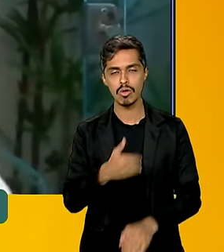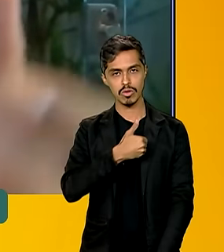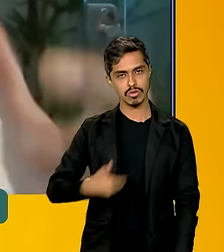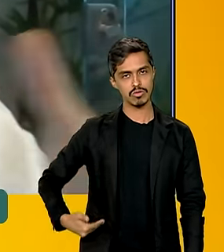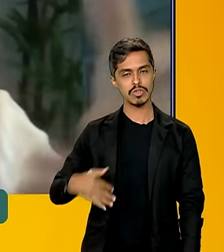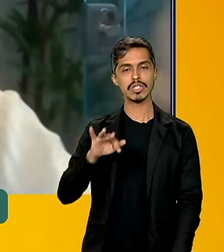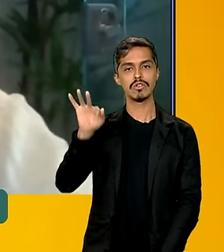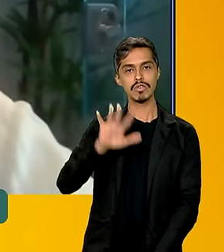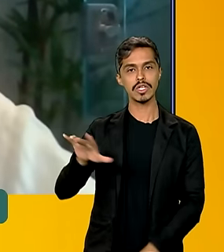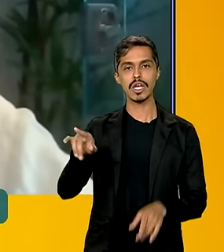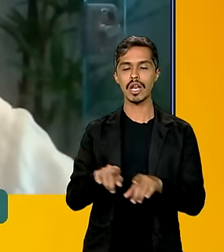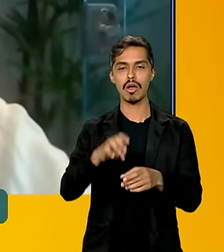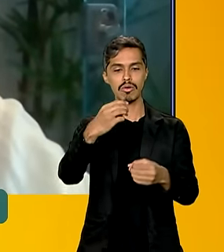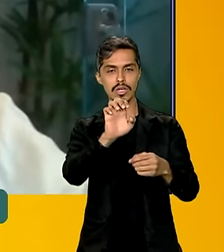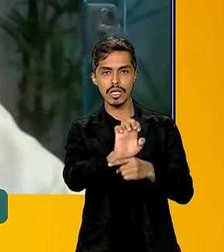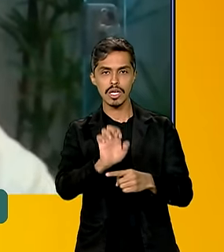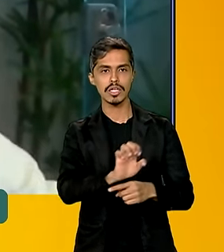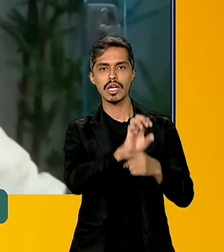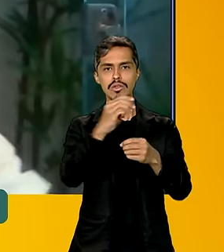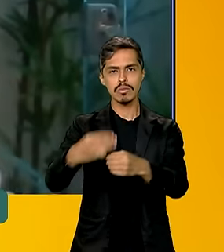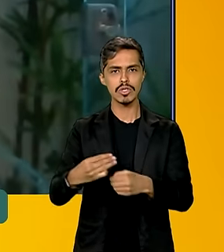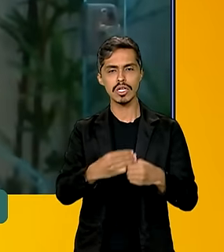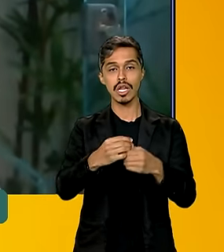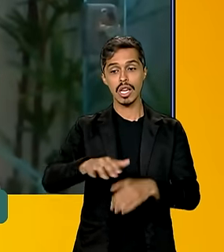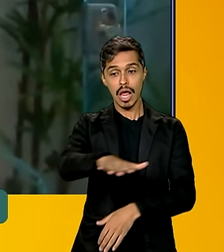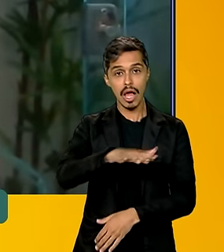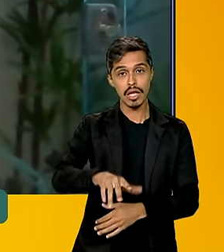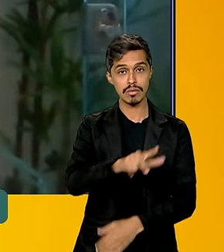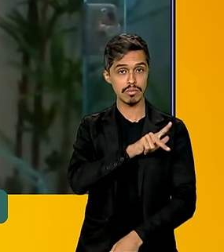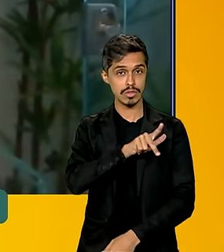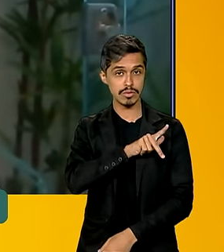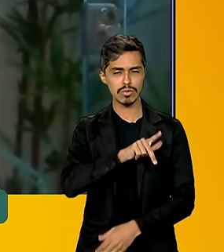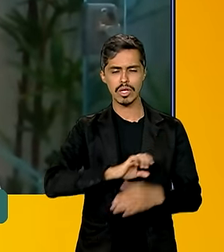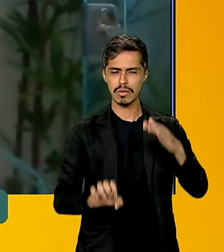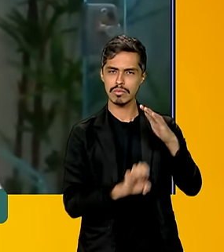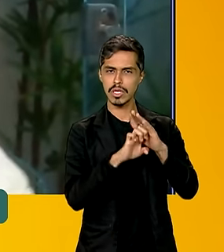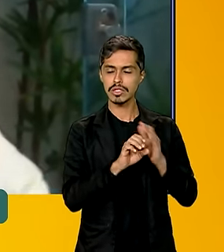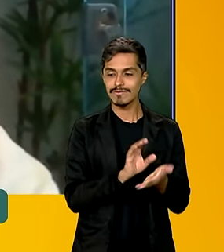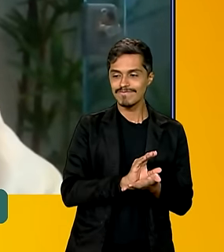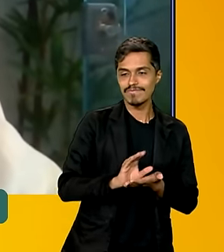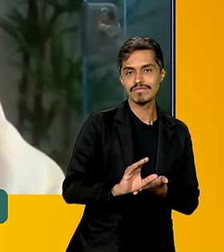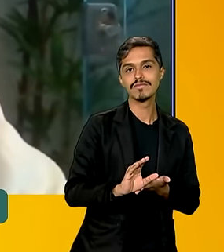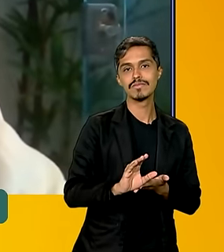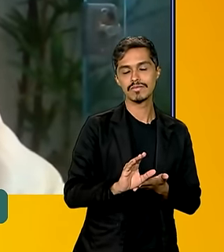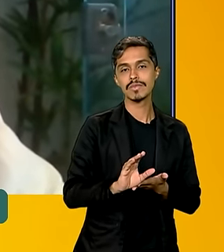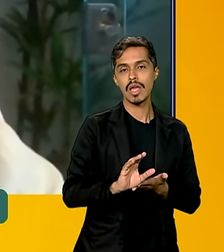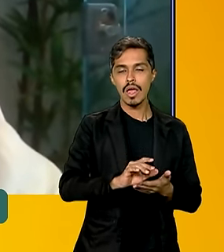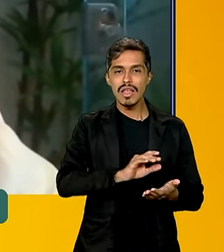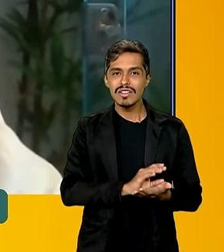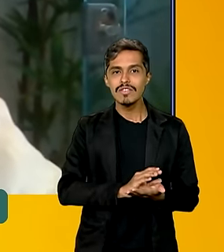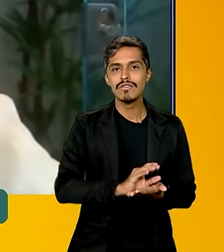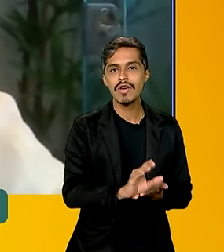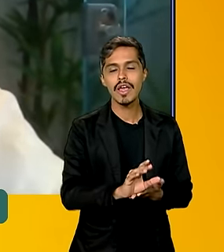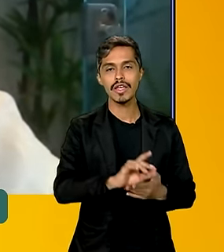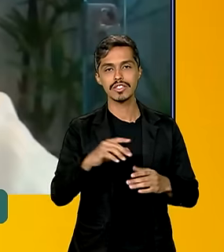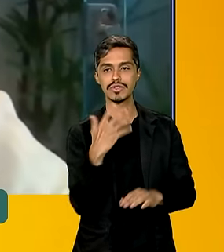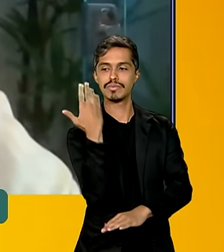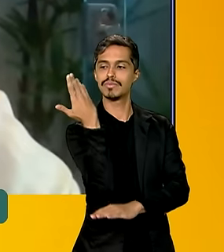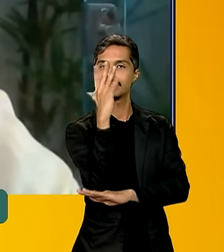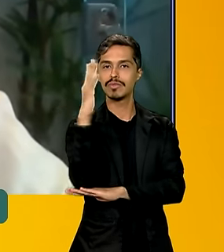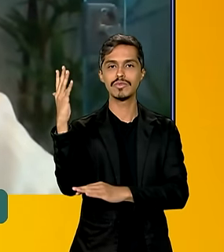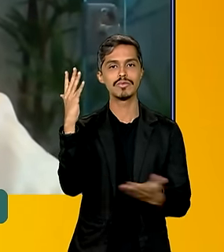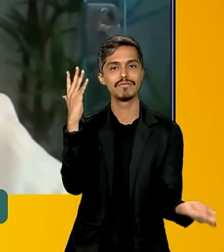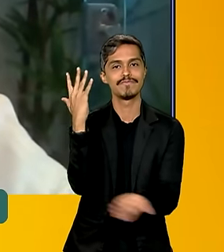governo dos estados, setor privado, setor financeiro que investe, que financia os desmatamentos e os